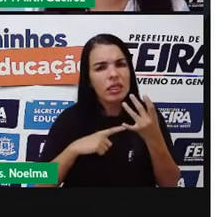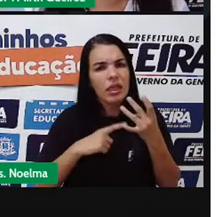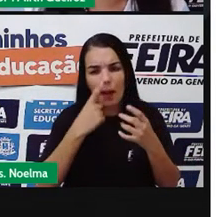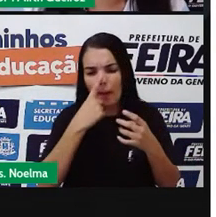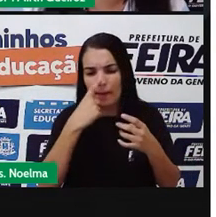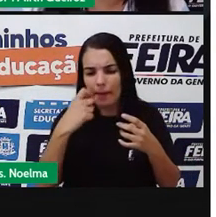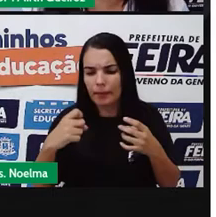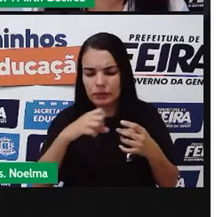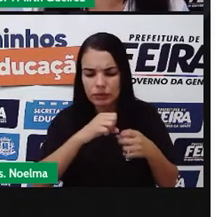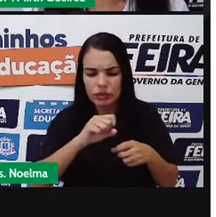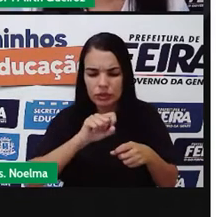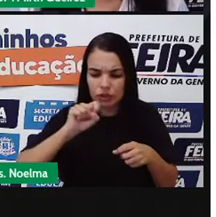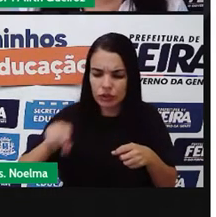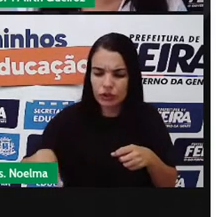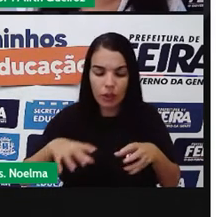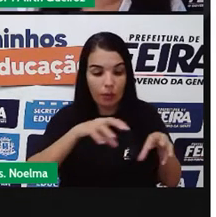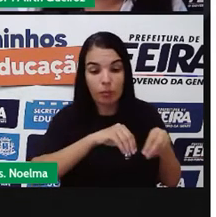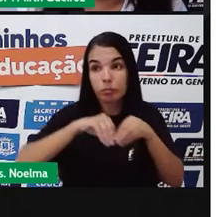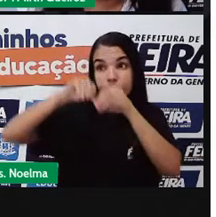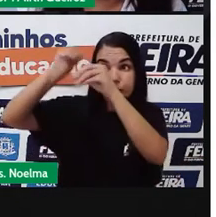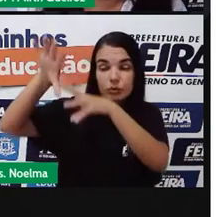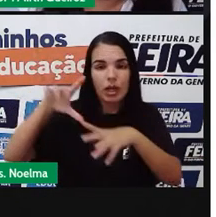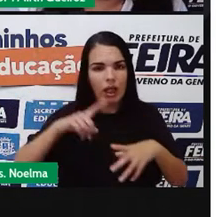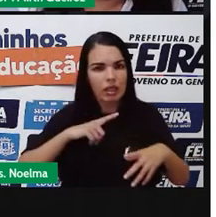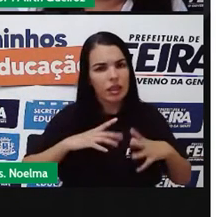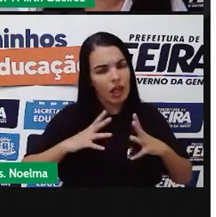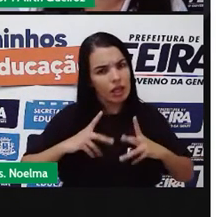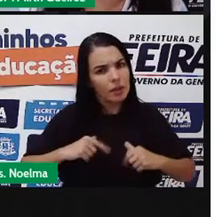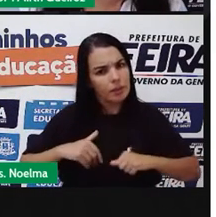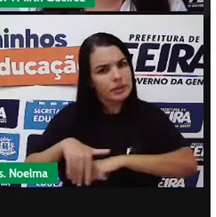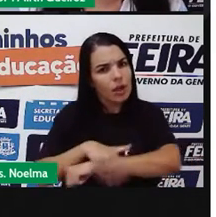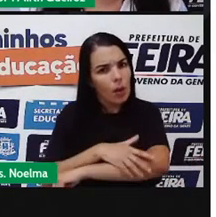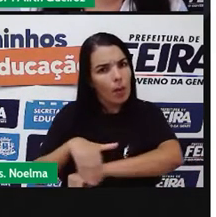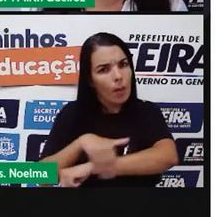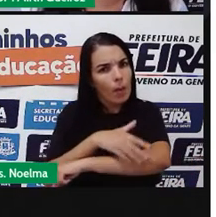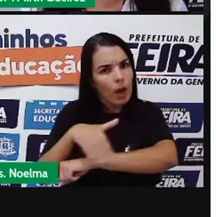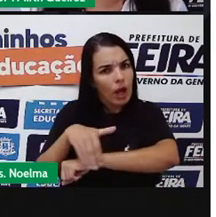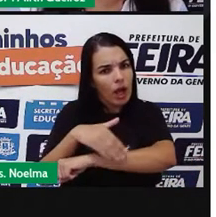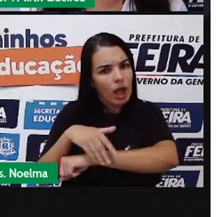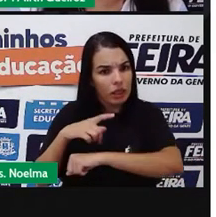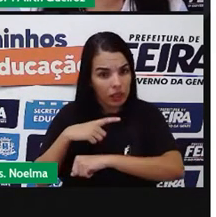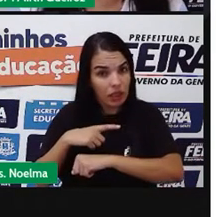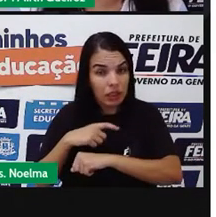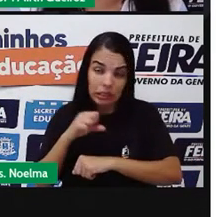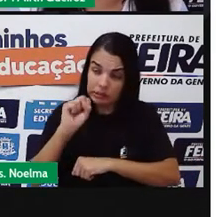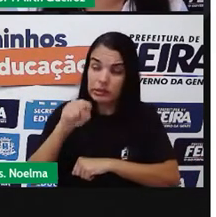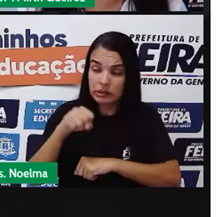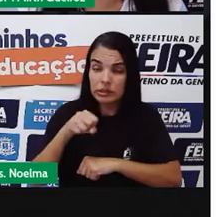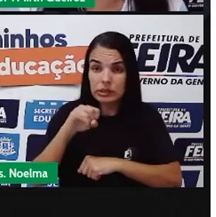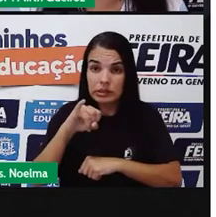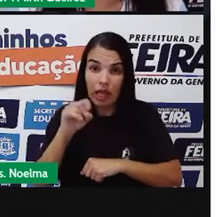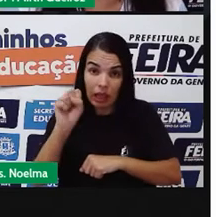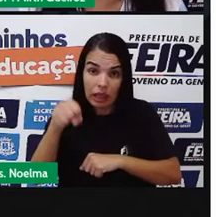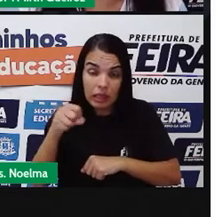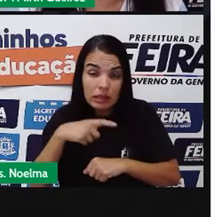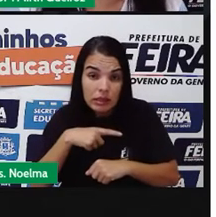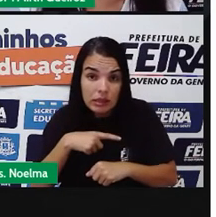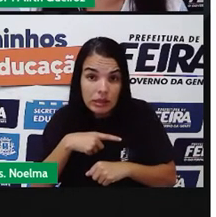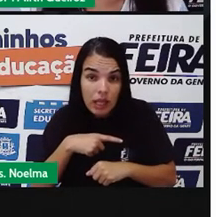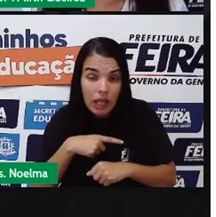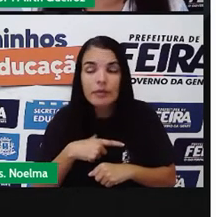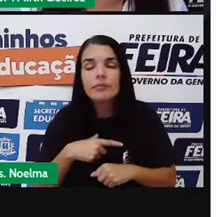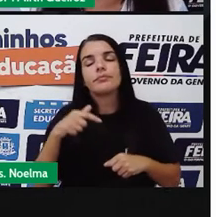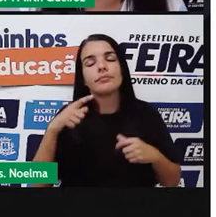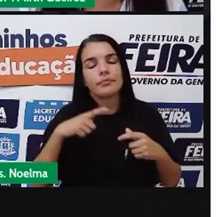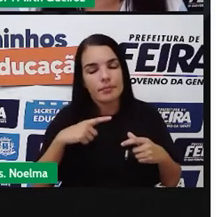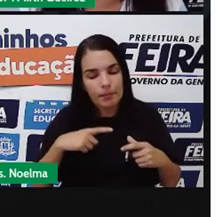coleta de resíduos sólidos, nós temos limpeza urbana, nós temos isso. Se a gente tem tudo isso, significa